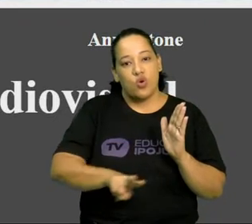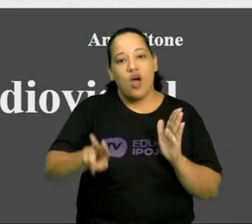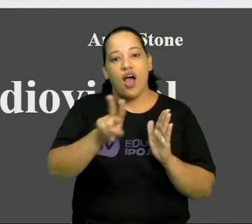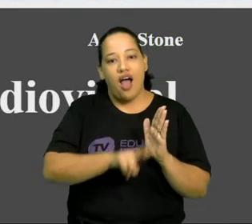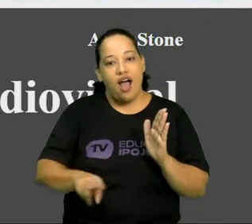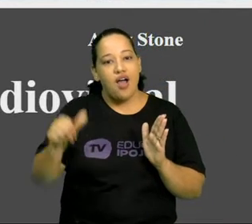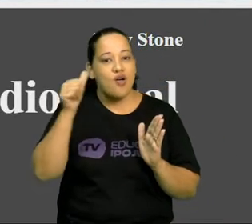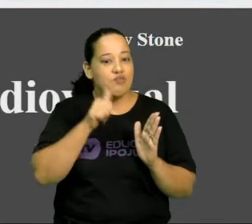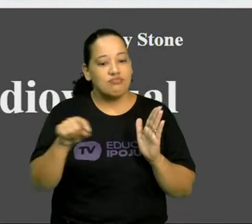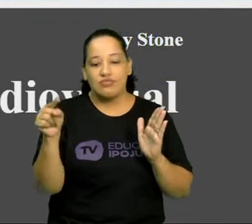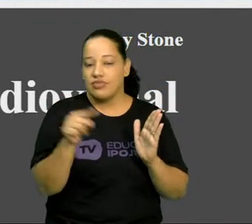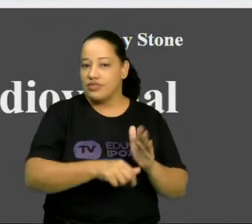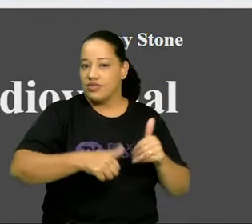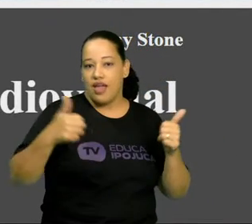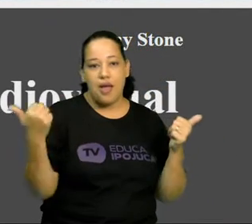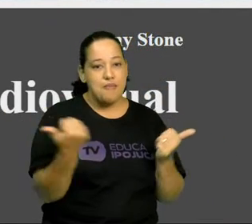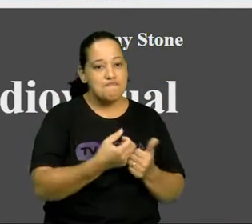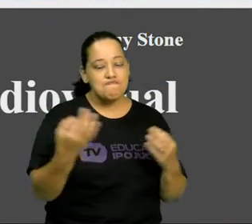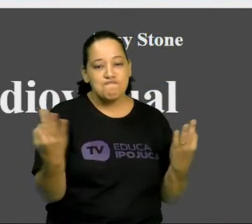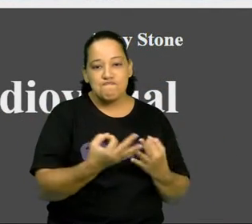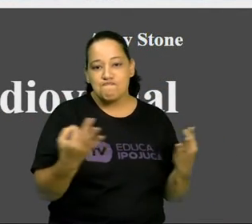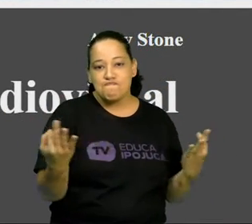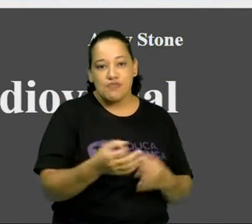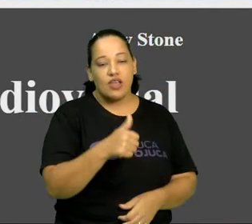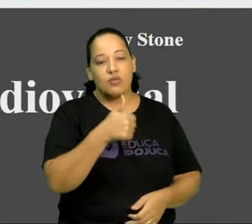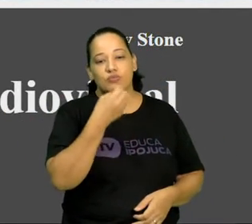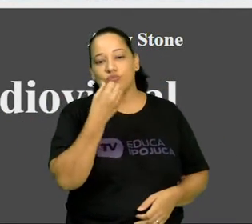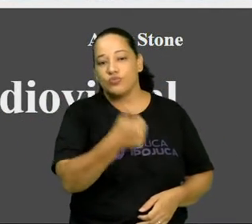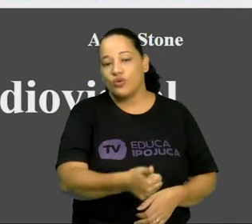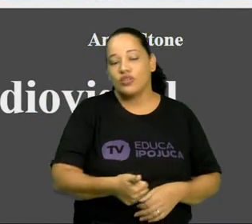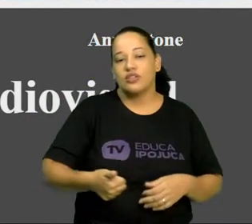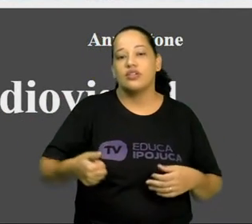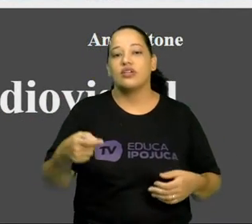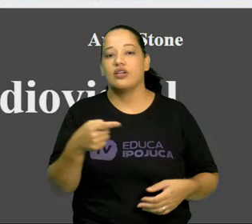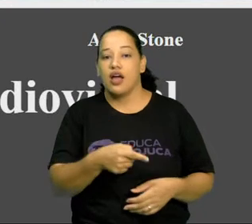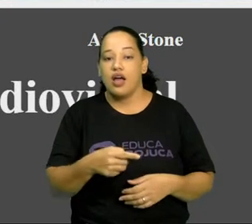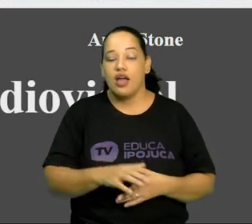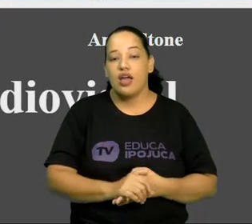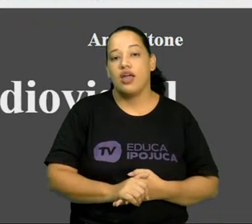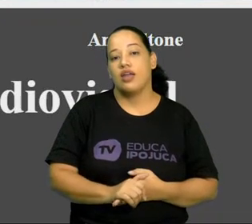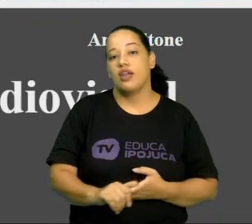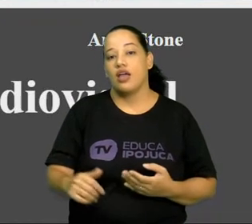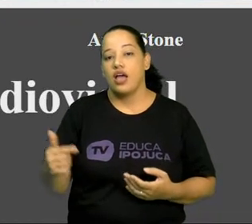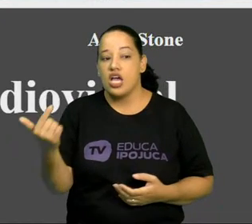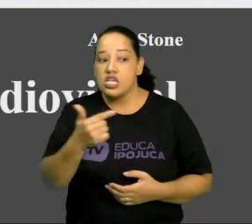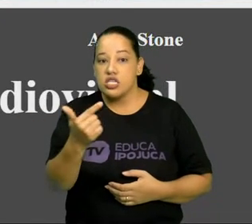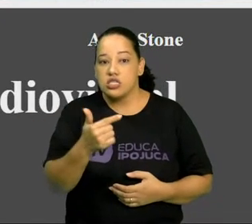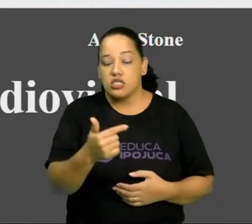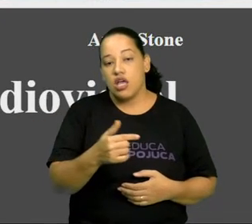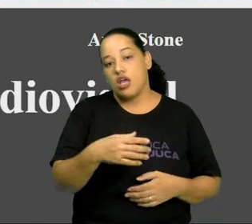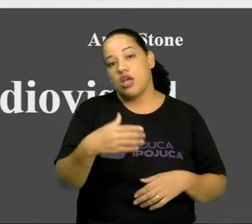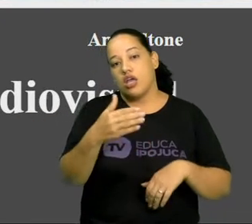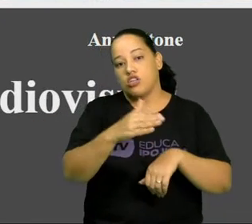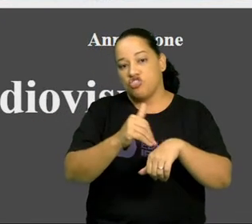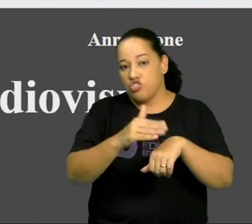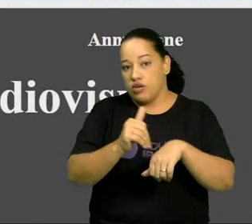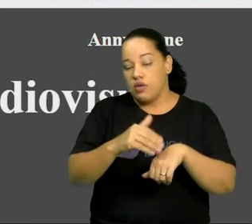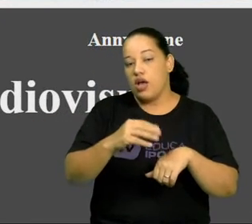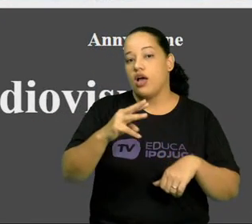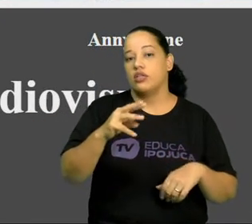diva, assim, essa mulher é uma atriz incrível. Ela está em Segunda Chamada, na Globoplay.